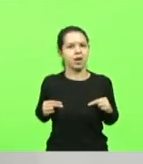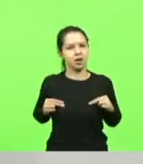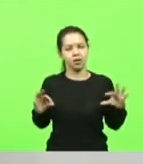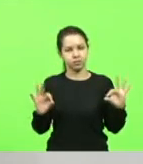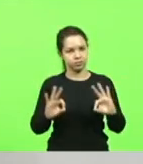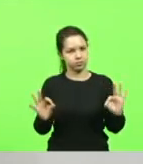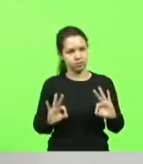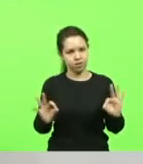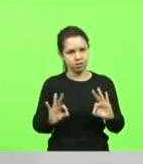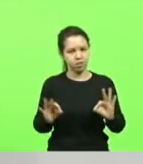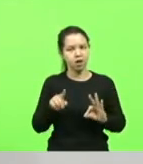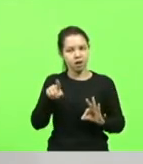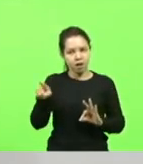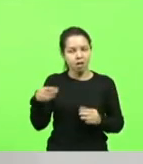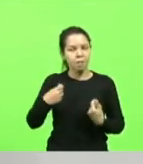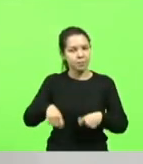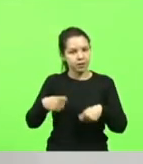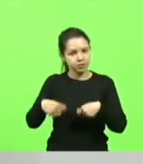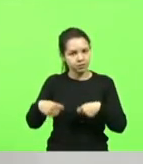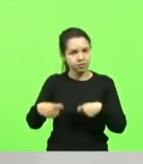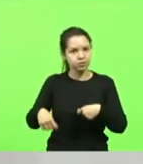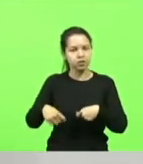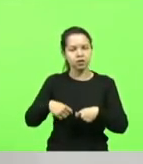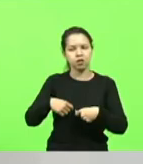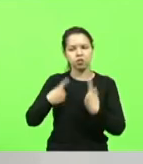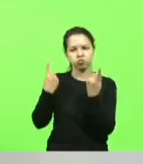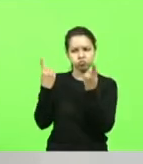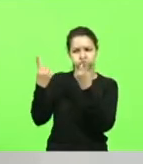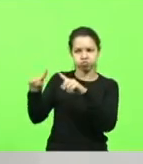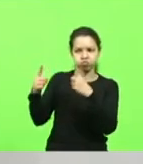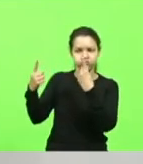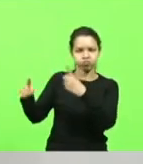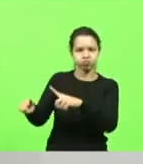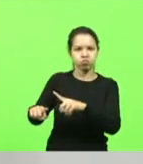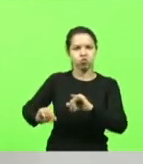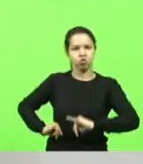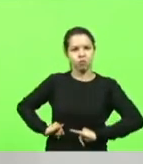Ele tem que experimentar todos os dessabores do sofrimento até lá.